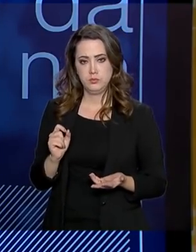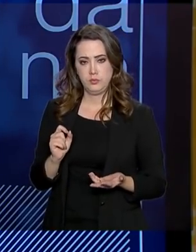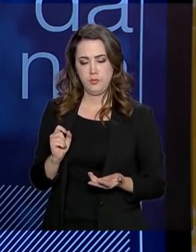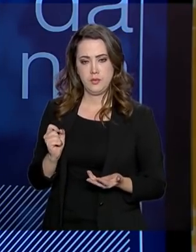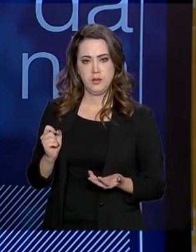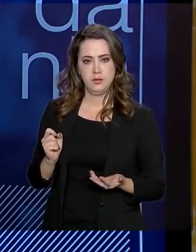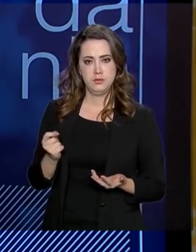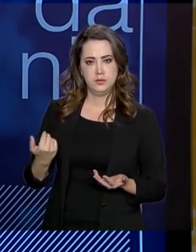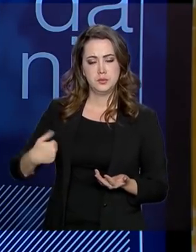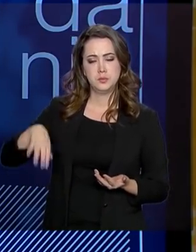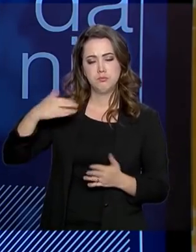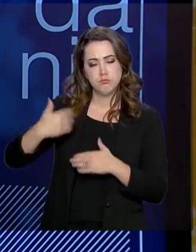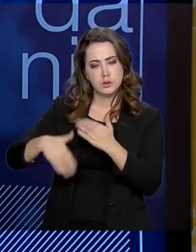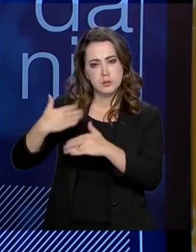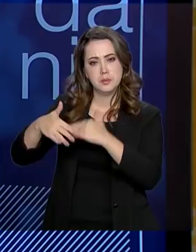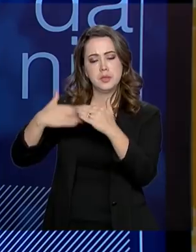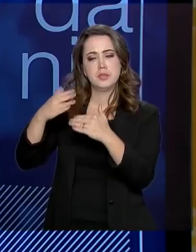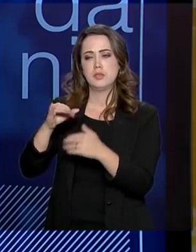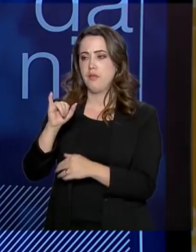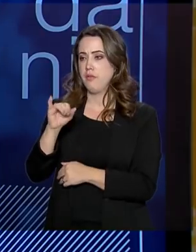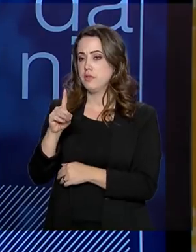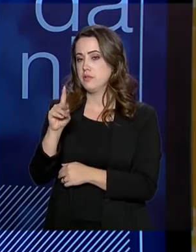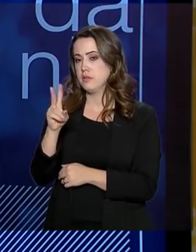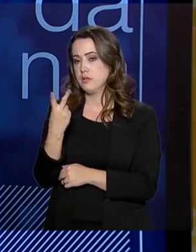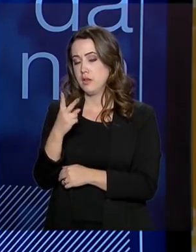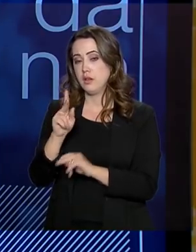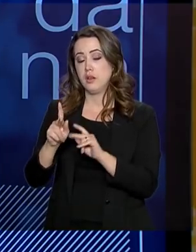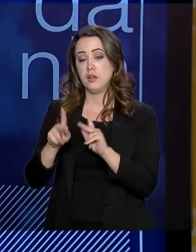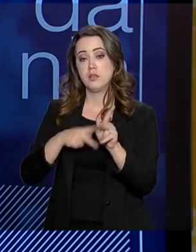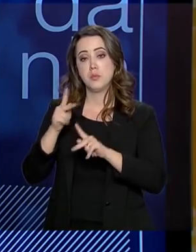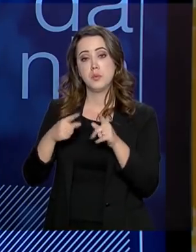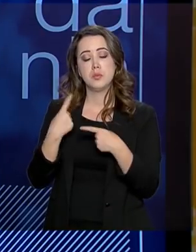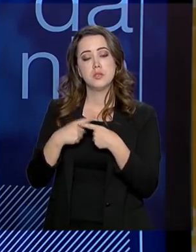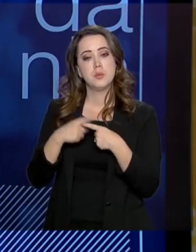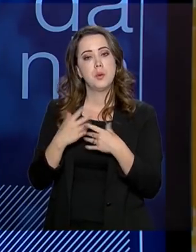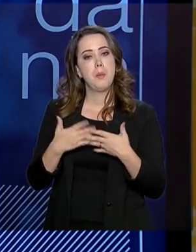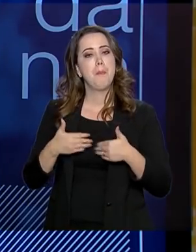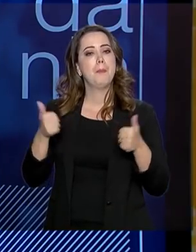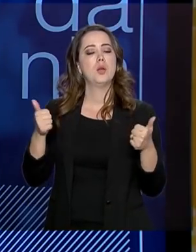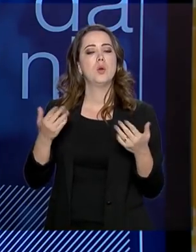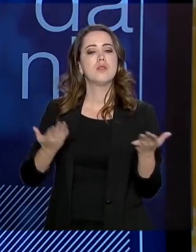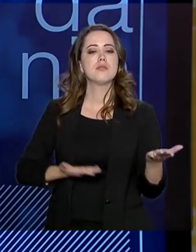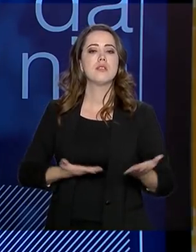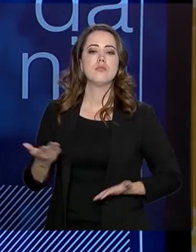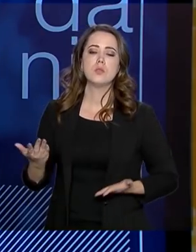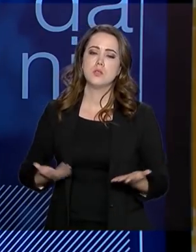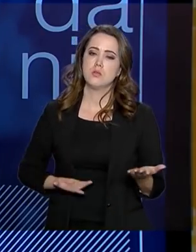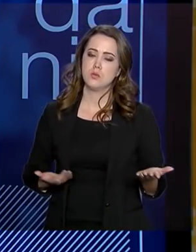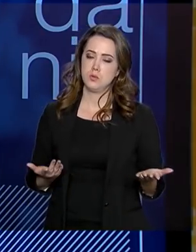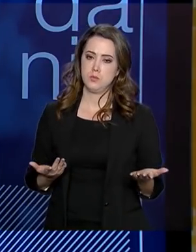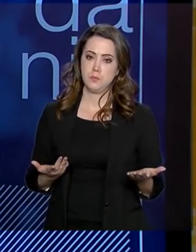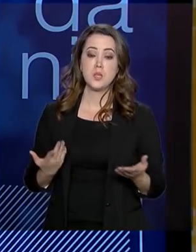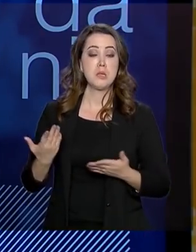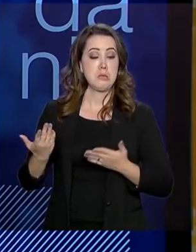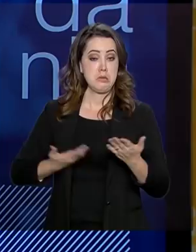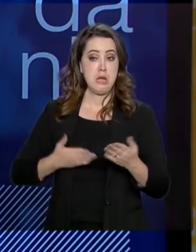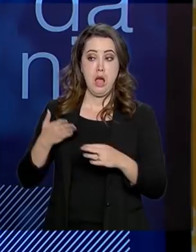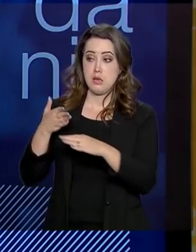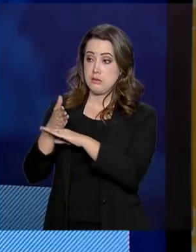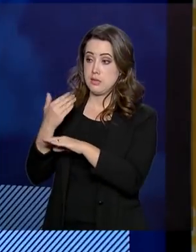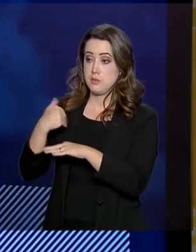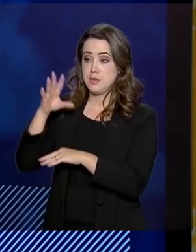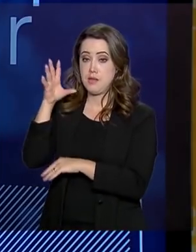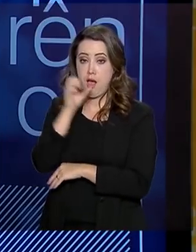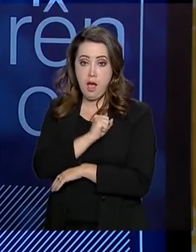Acrescentam e avançam o IDH da população, porque essa população com melhores qualidades de serviço, com um acesso mais rápido aos seus